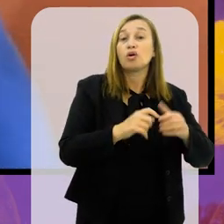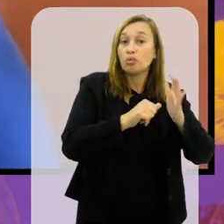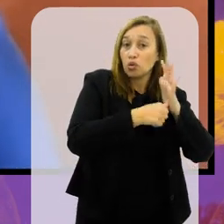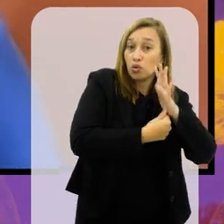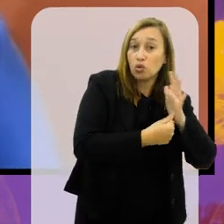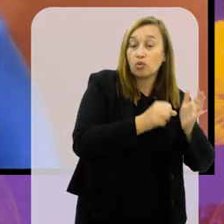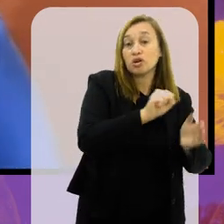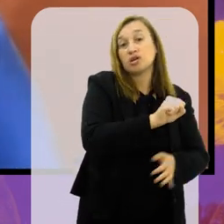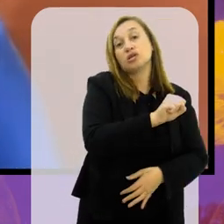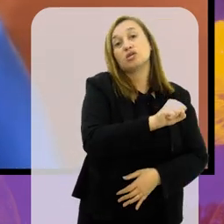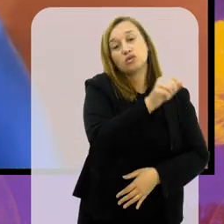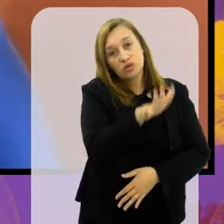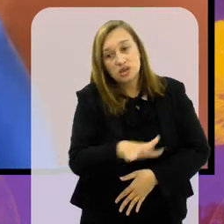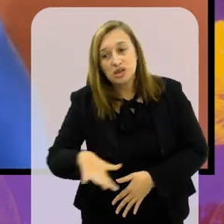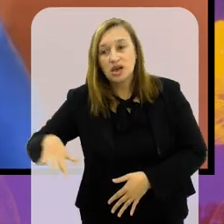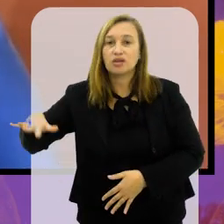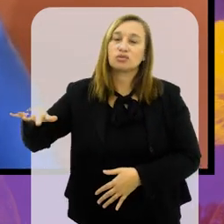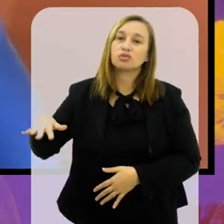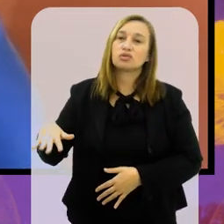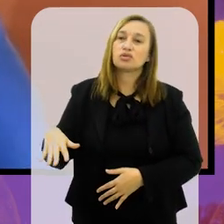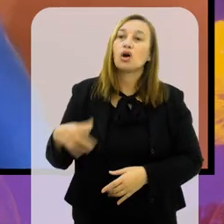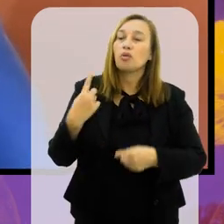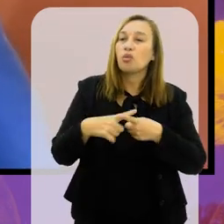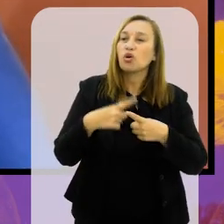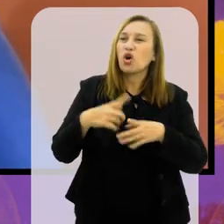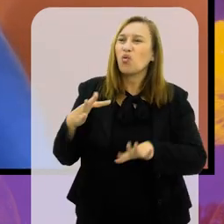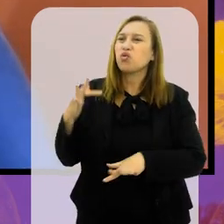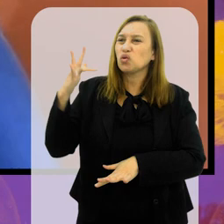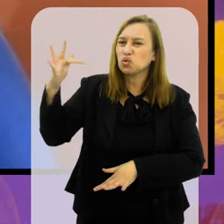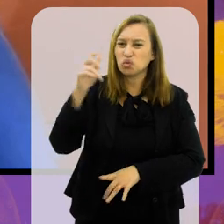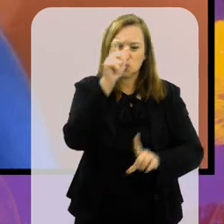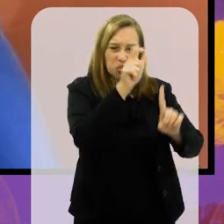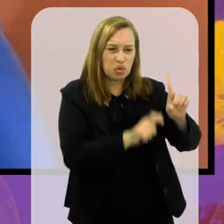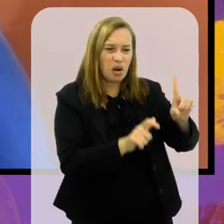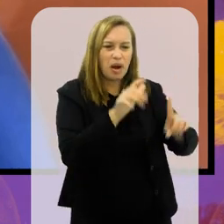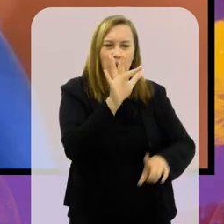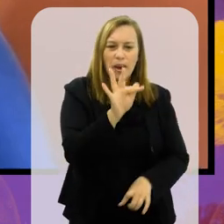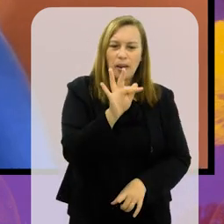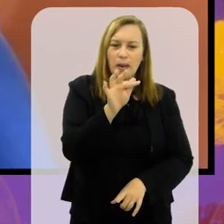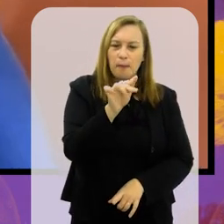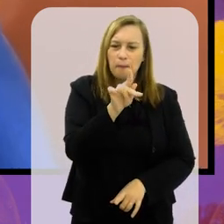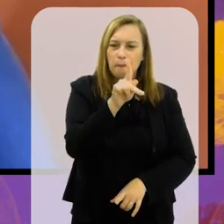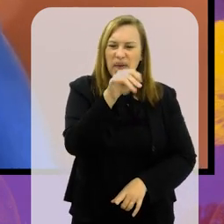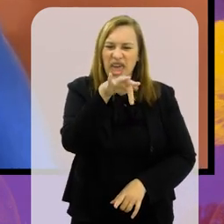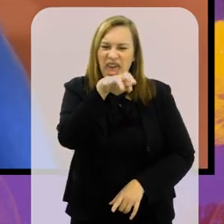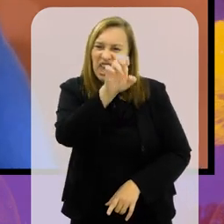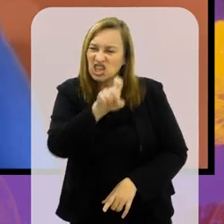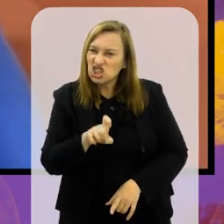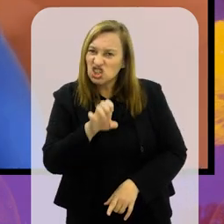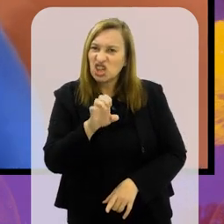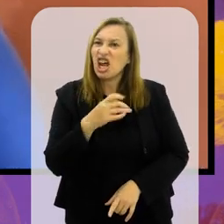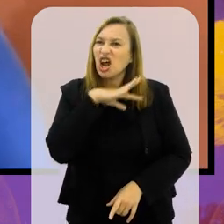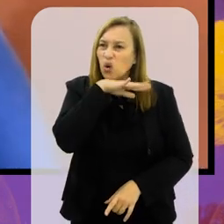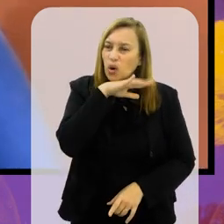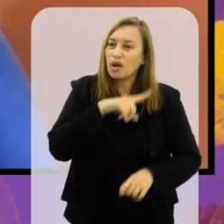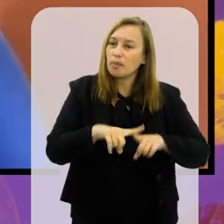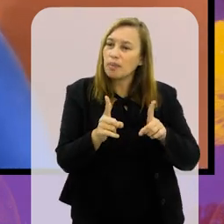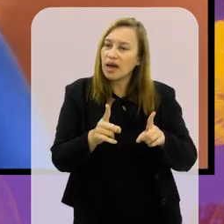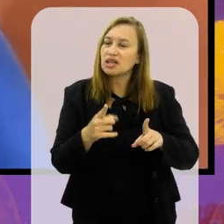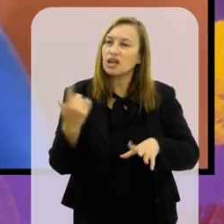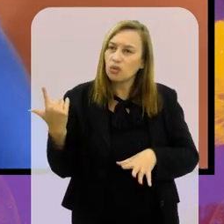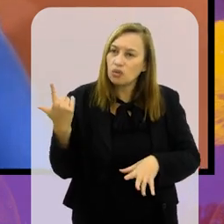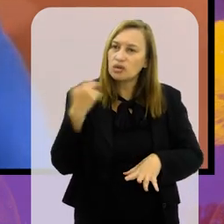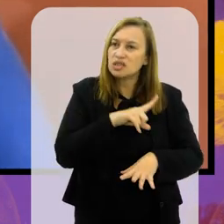Santos, porque o futuro do time do Peixe era ruim. E ele